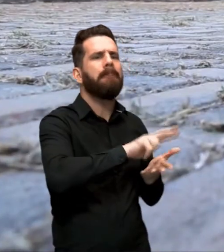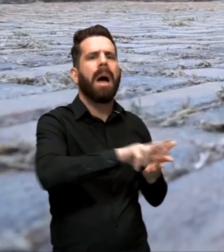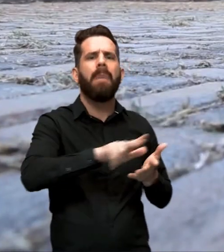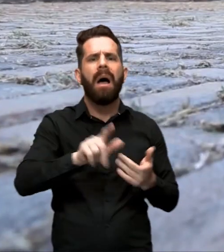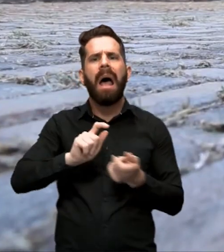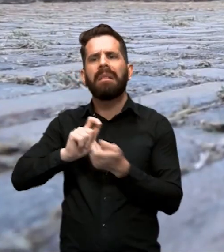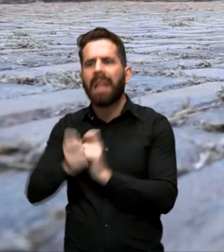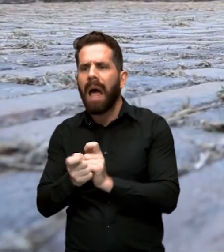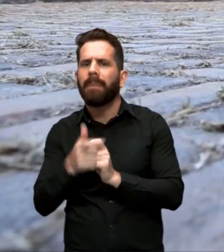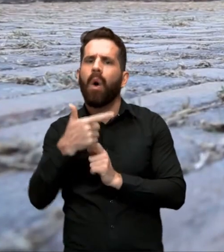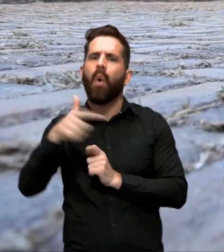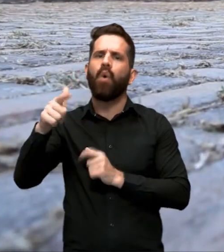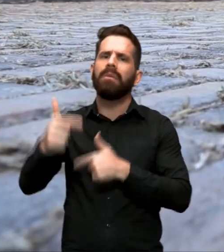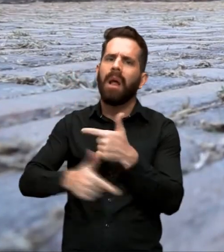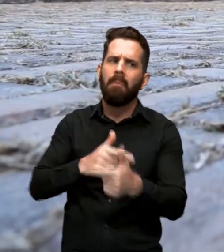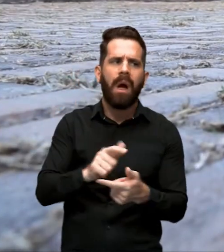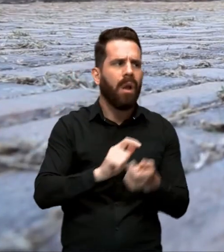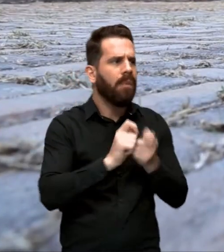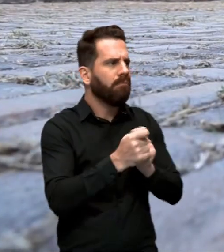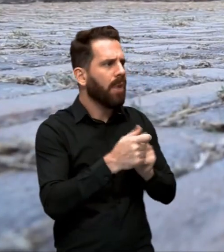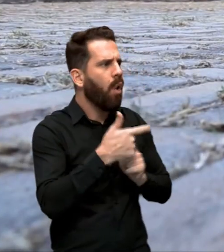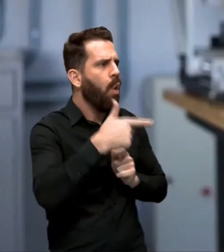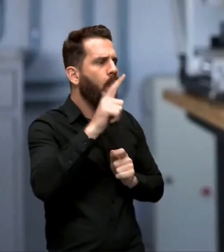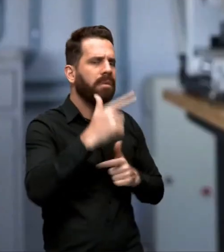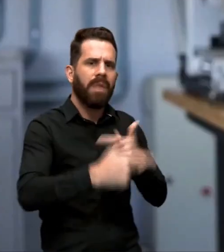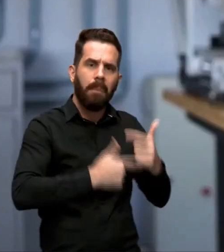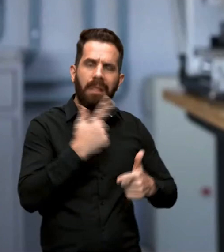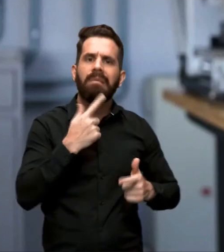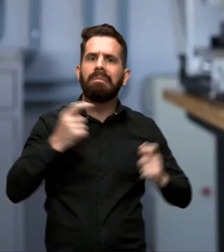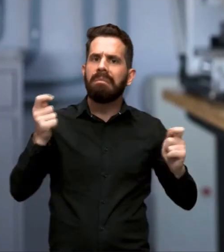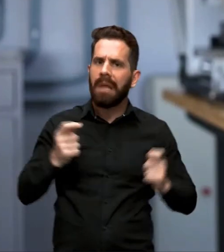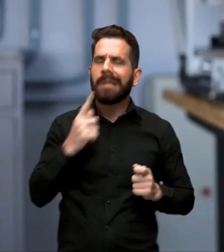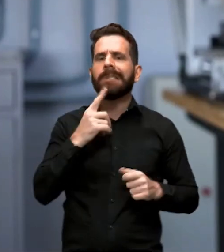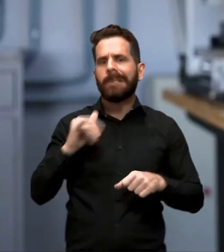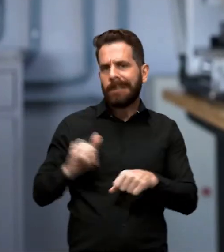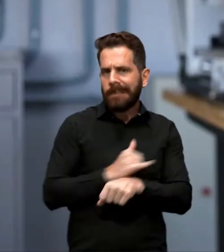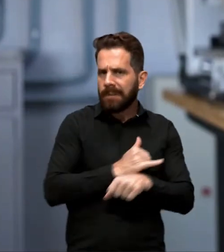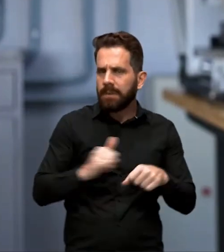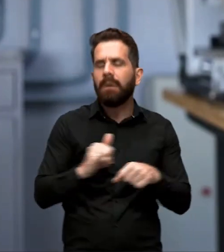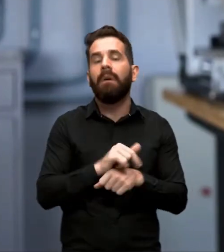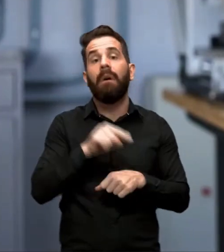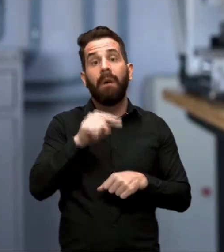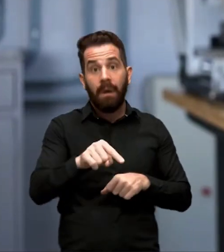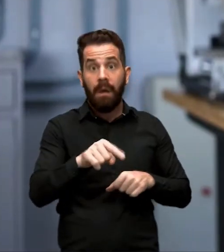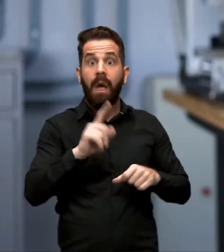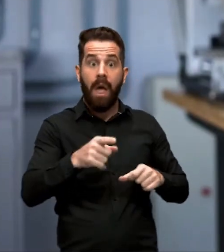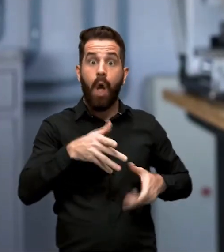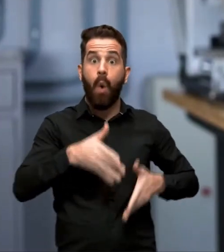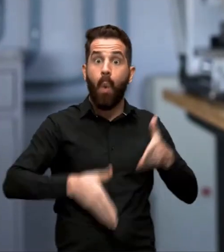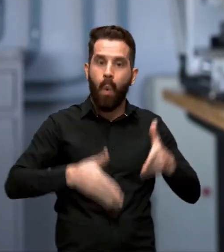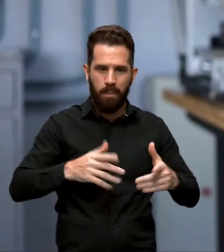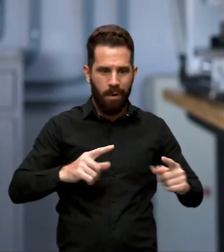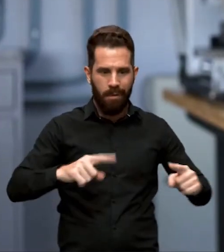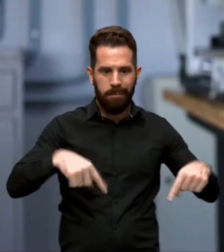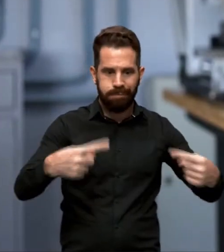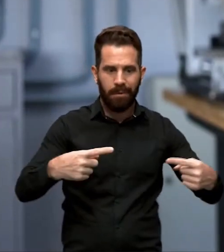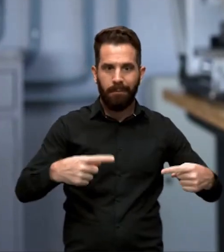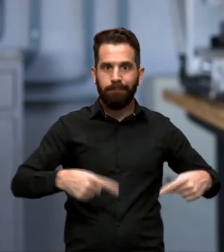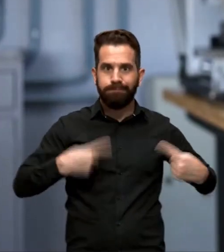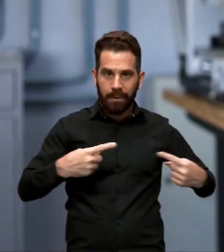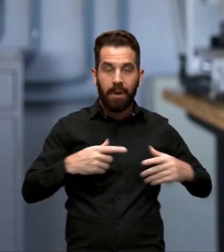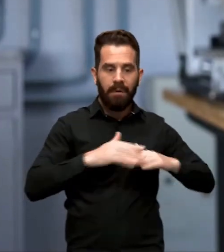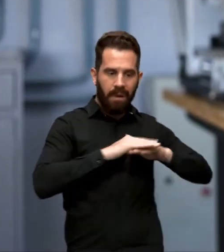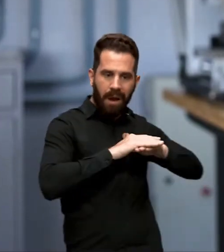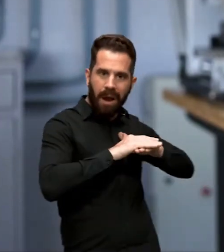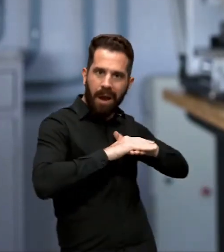funções. Então, a gente planejou desenvolver um robô que é uma plataforma que está apto